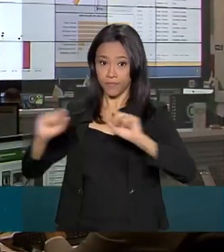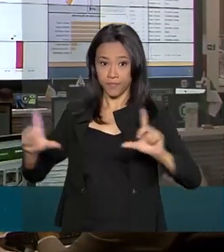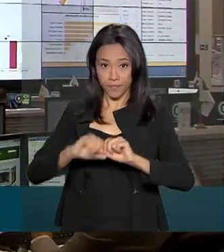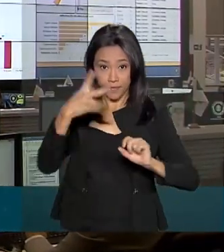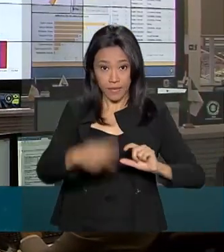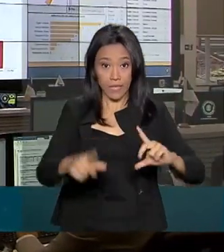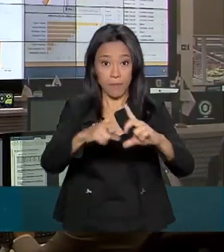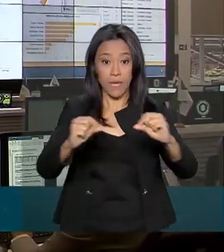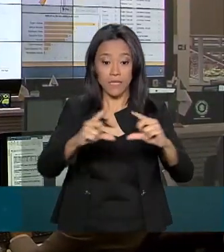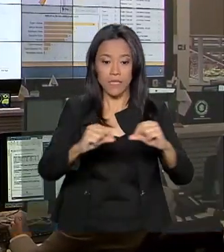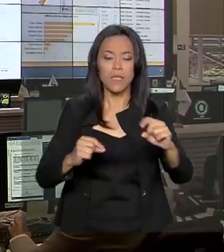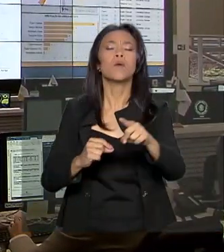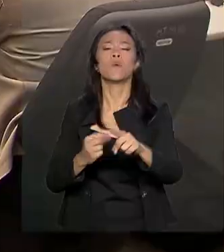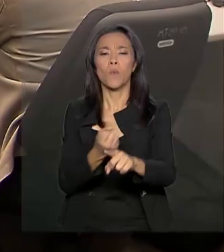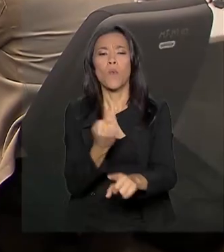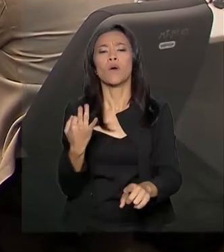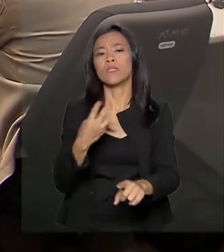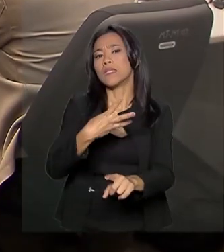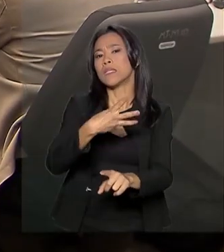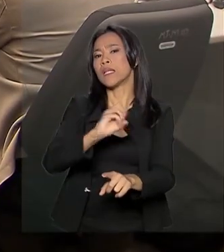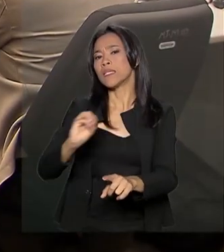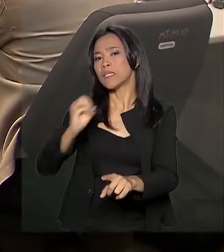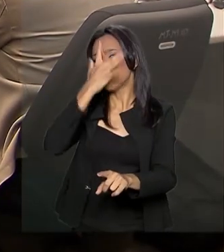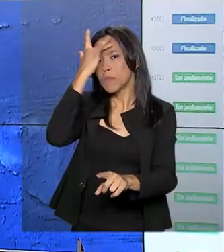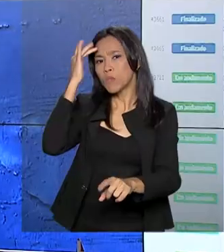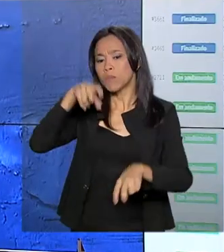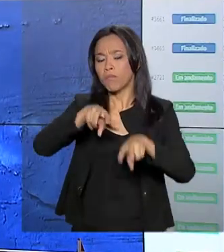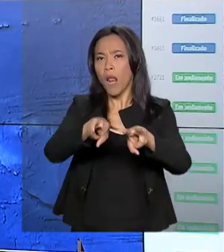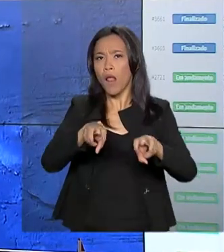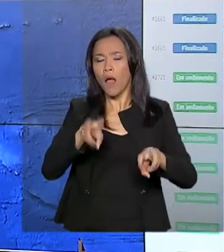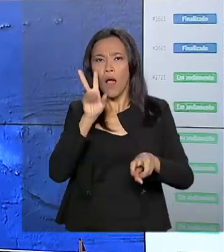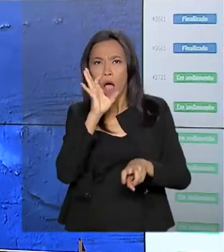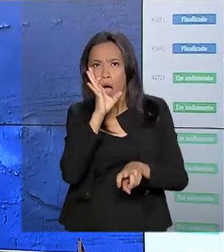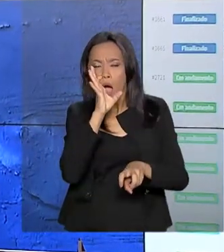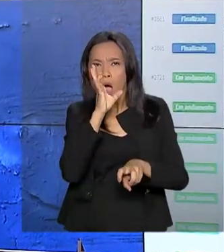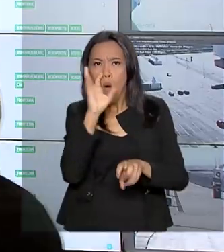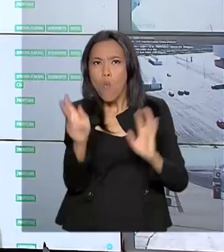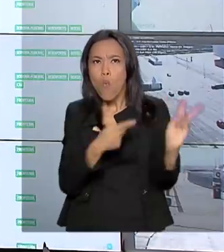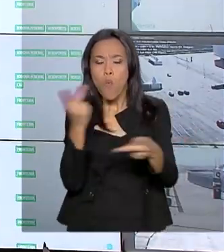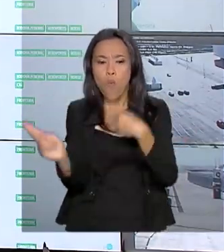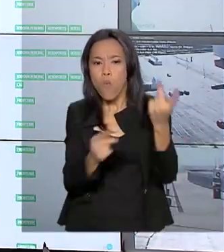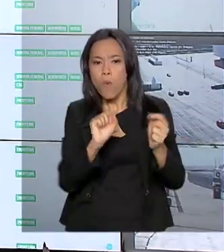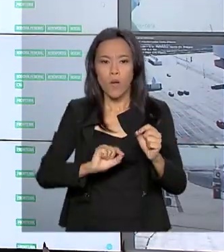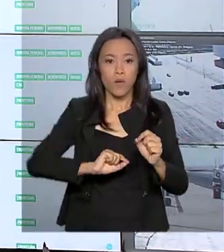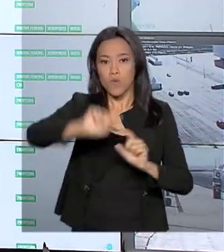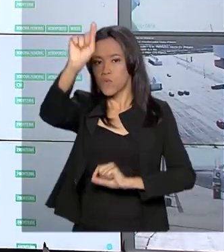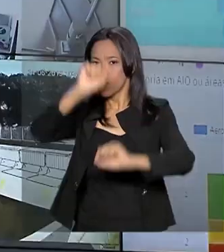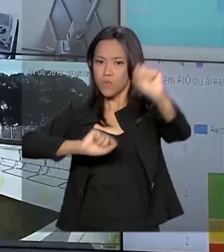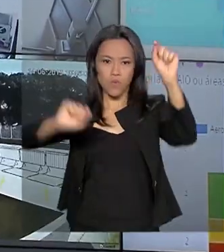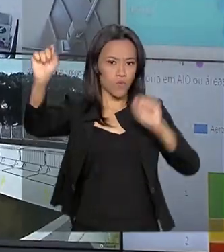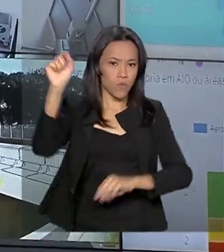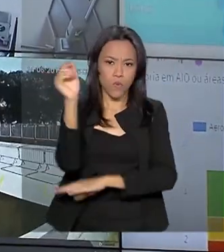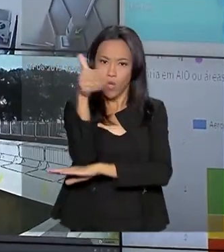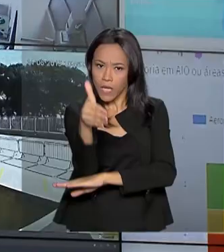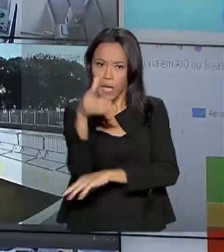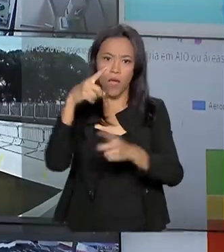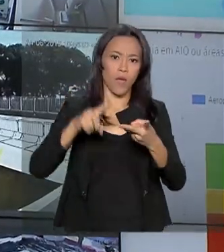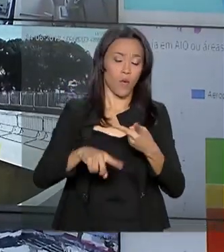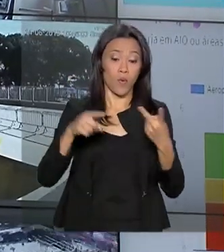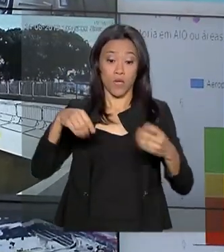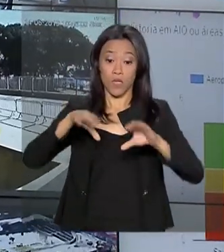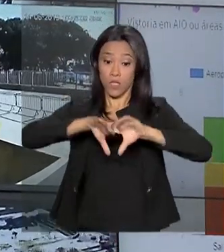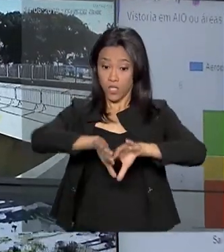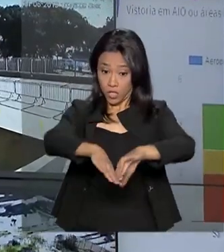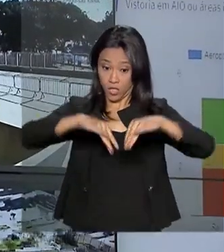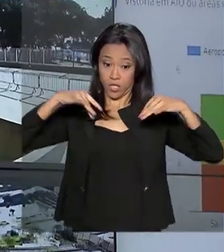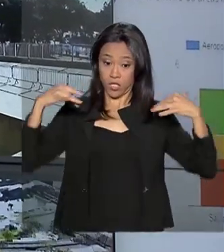cerca de 300 profissionais acompanham de perto o movimento em hotéis, centros de treinamento, estádios